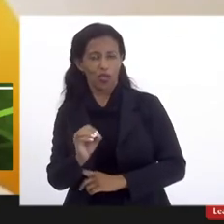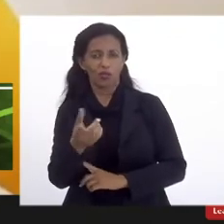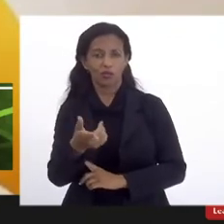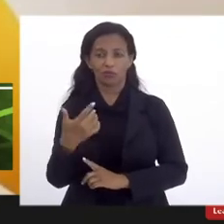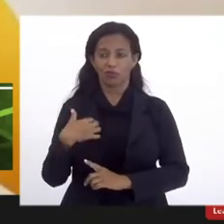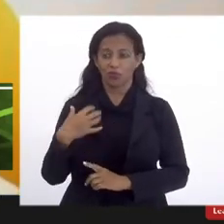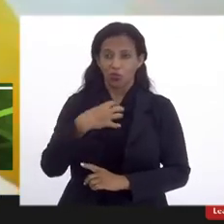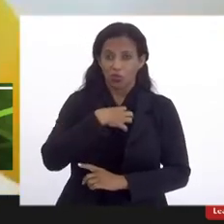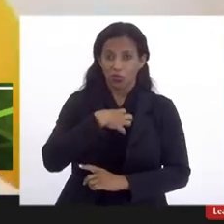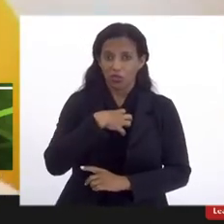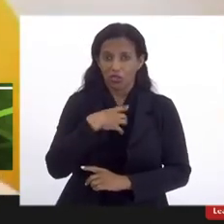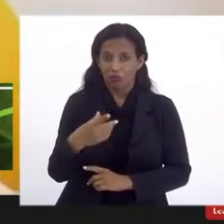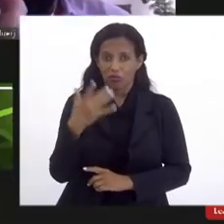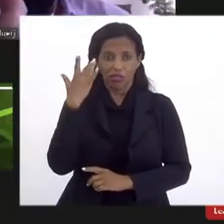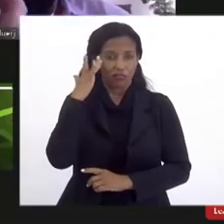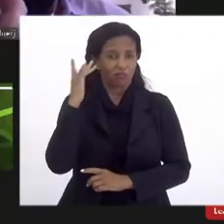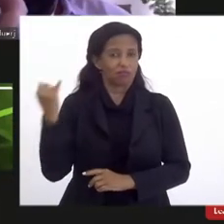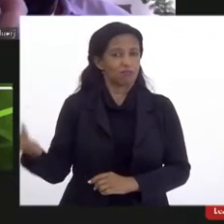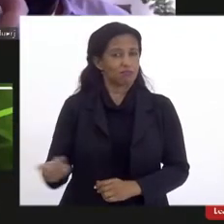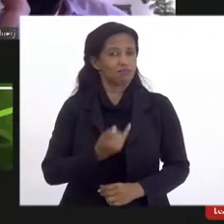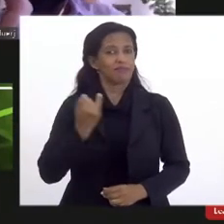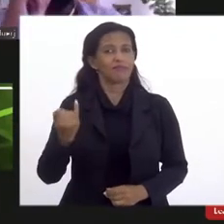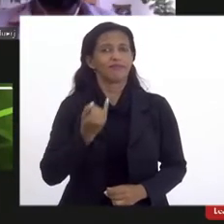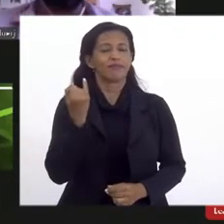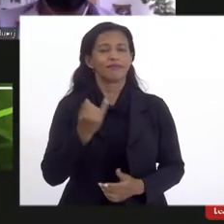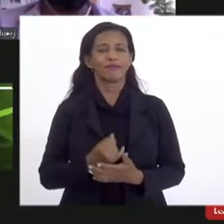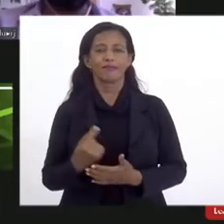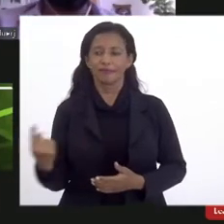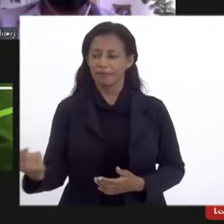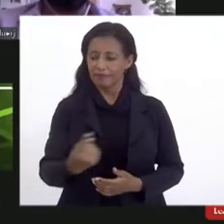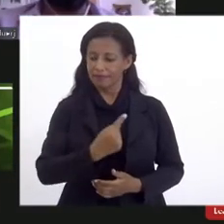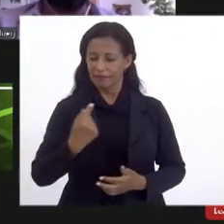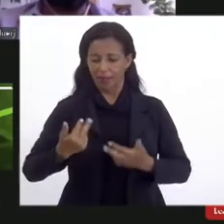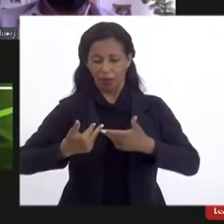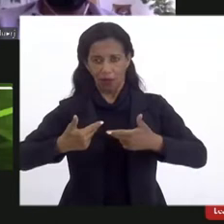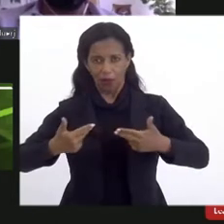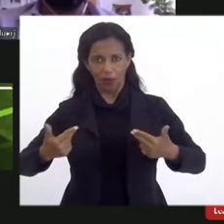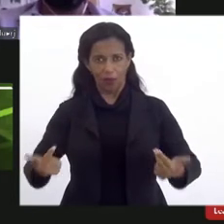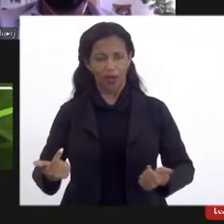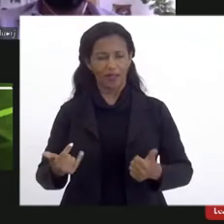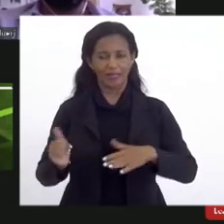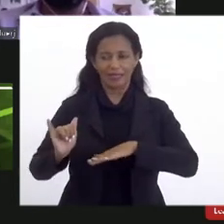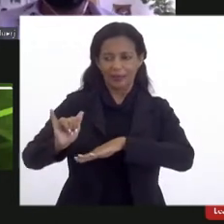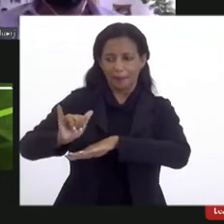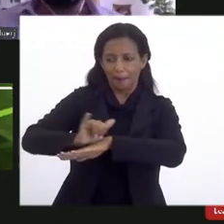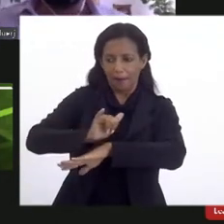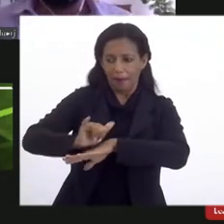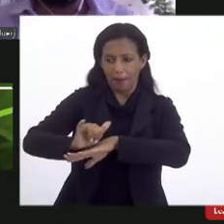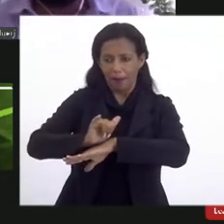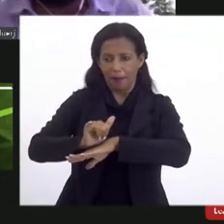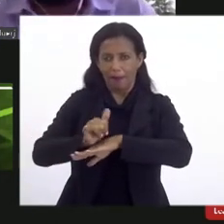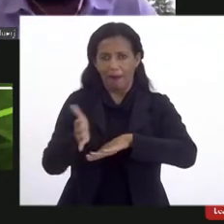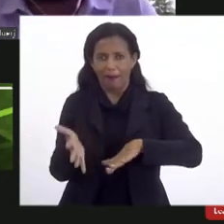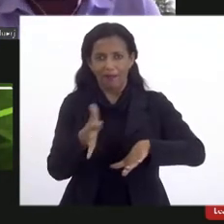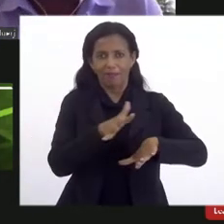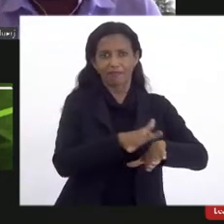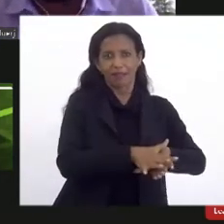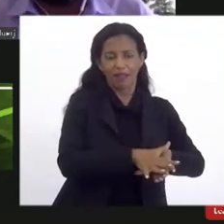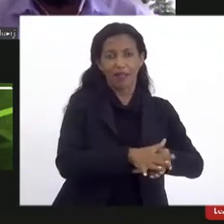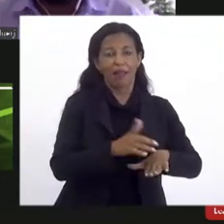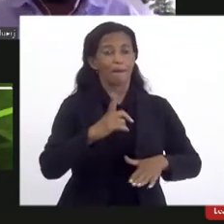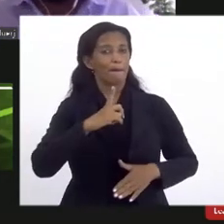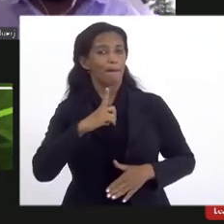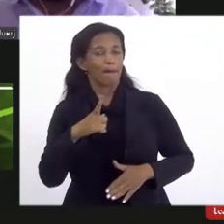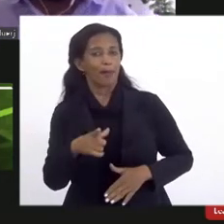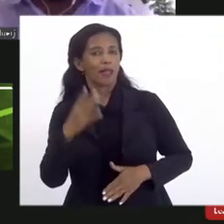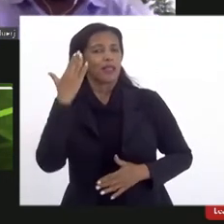de que essas são medidas fundamentais para que a gente dê uma qualidade estratégica a essa incorporação, para que a